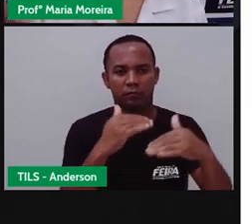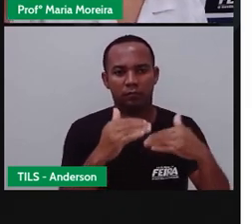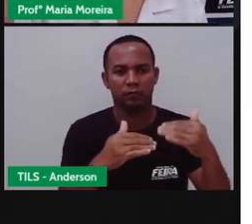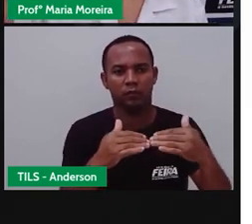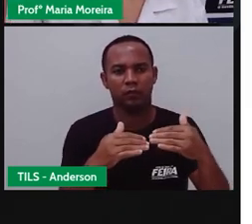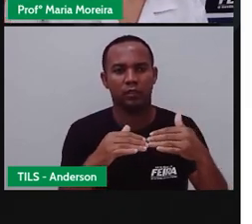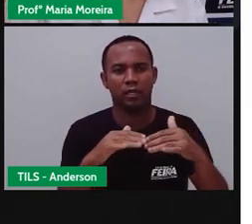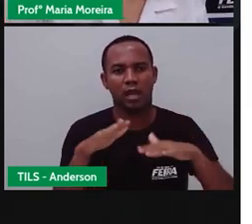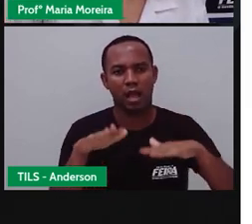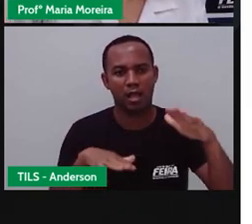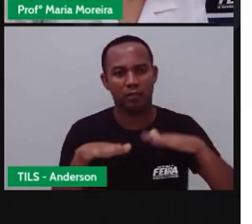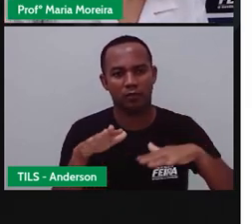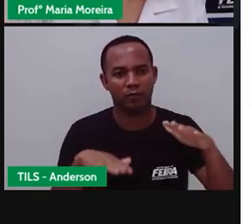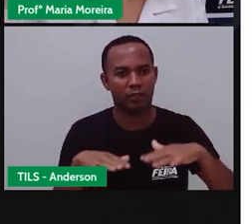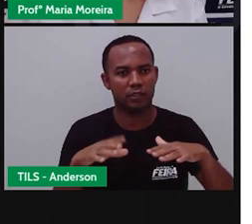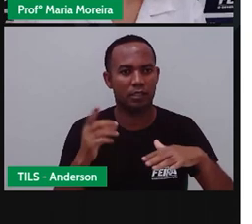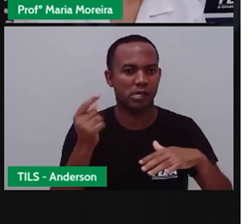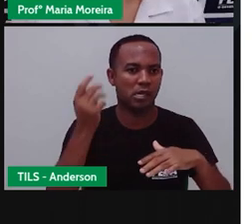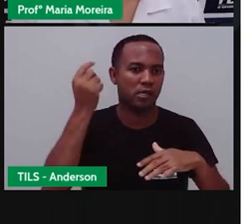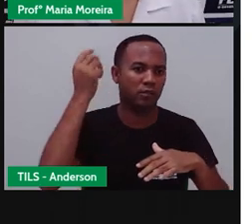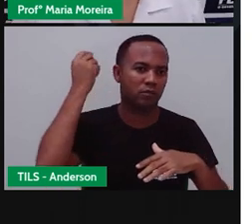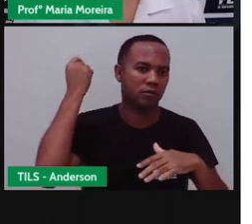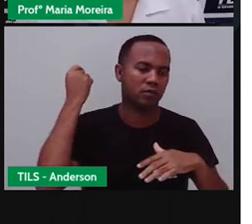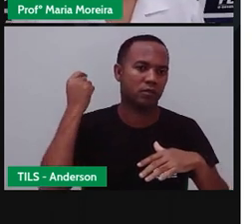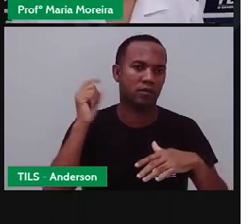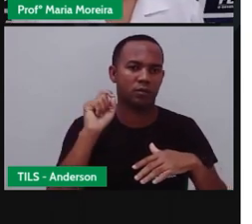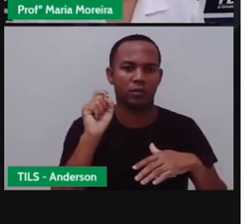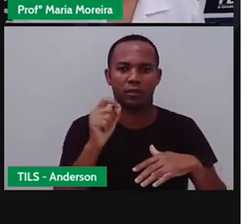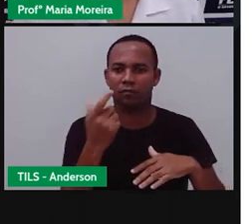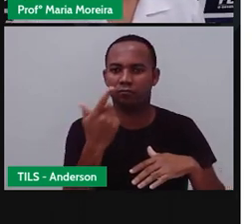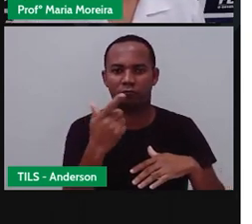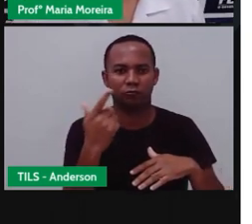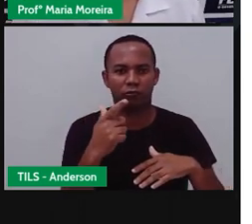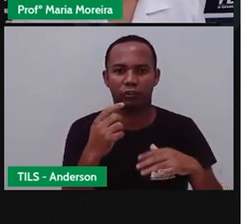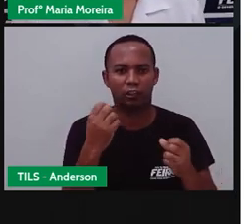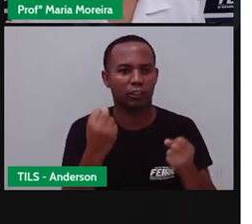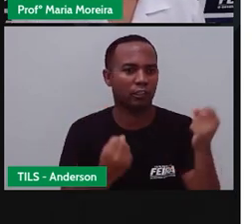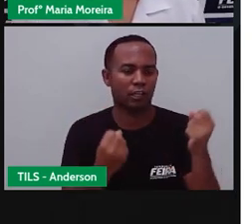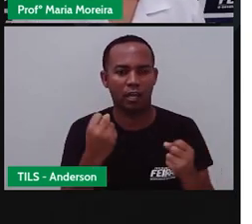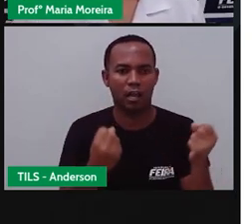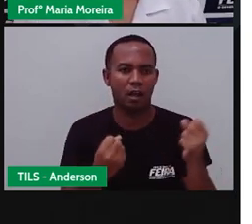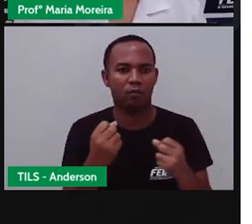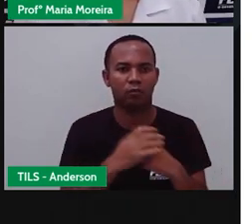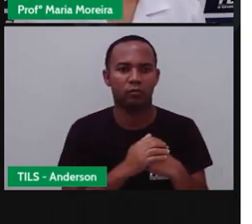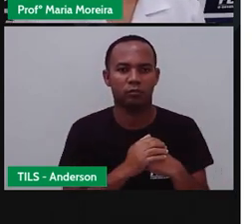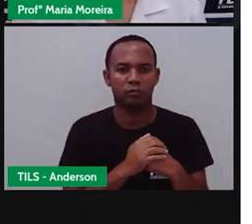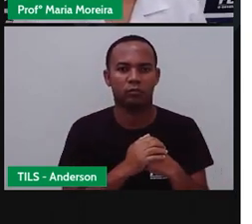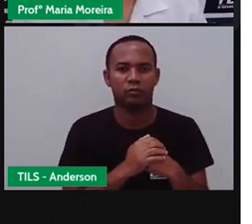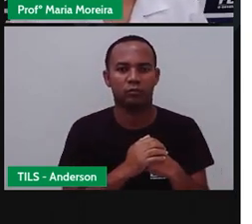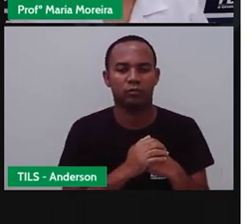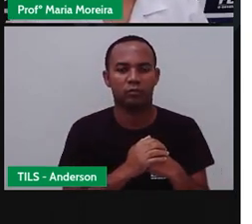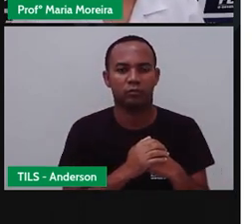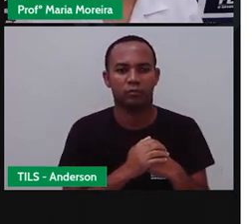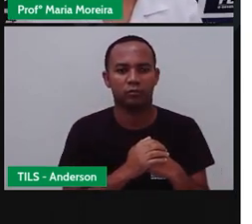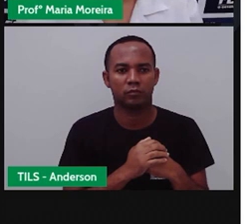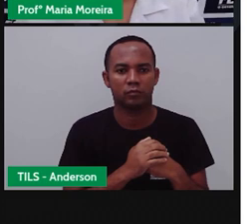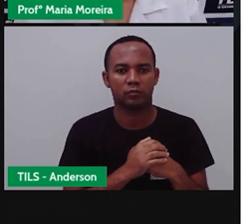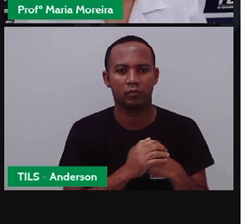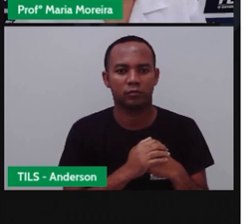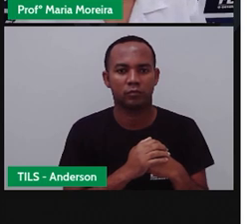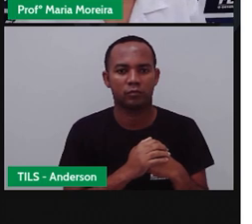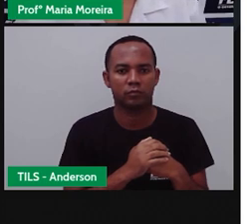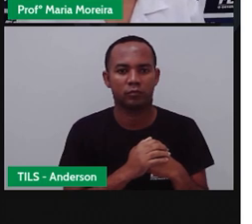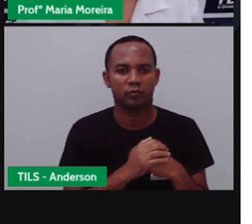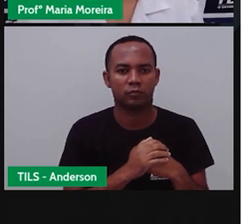há alguns, muitos e muitos anos atrás, não existiam os carros. Então, não existia a necessidade,